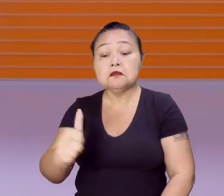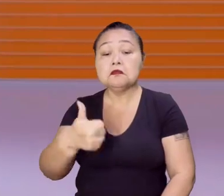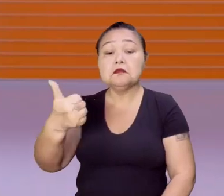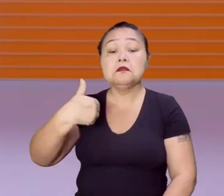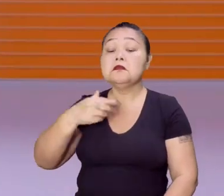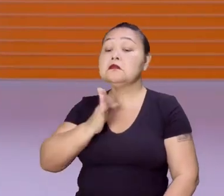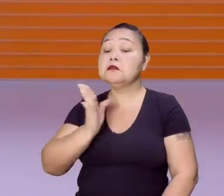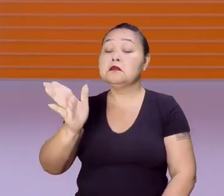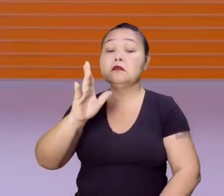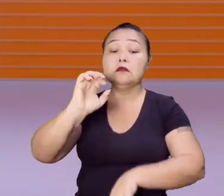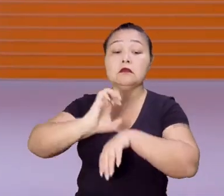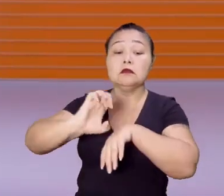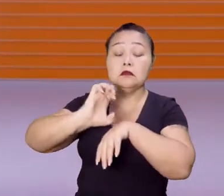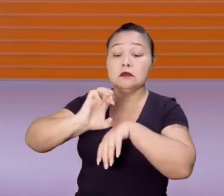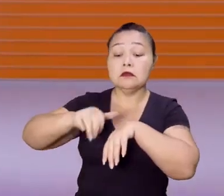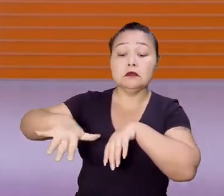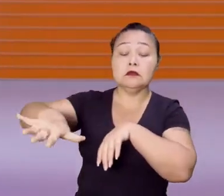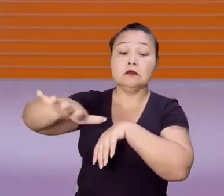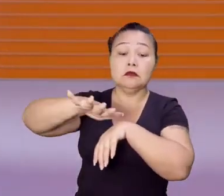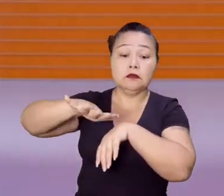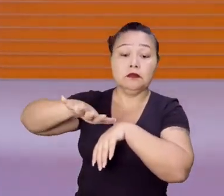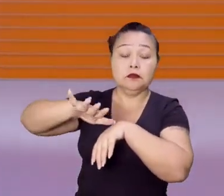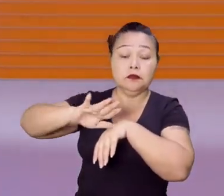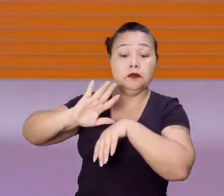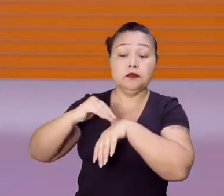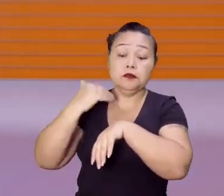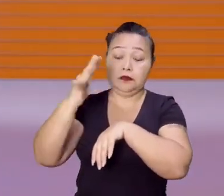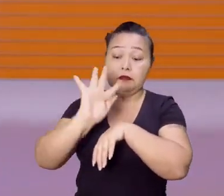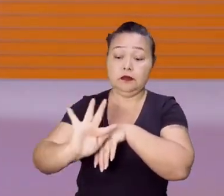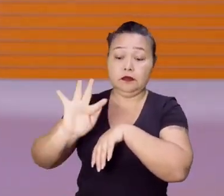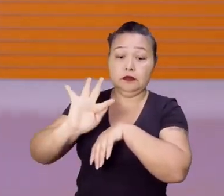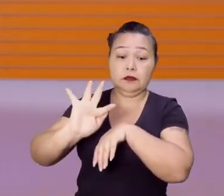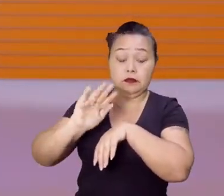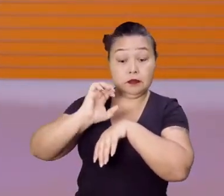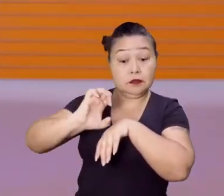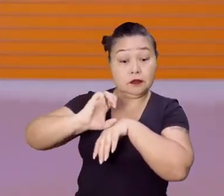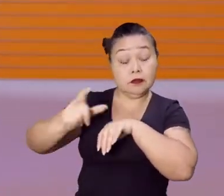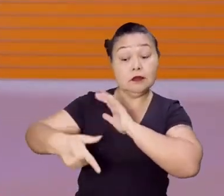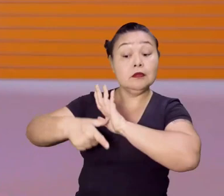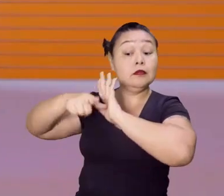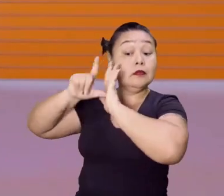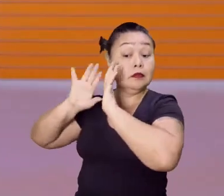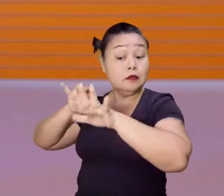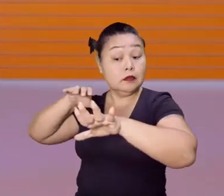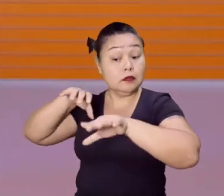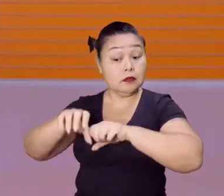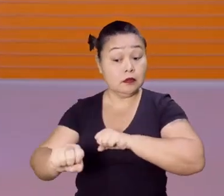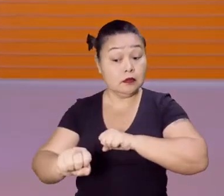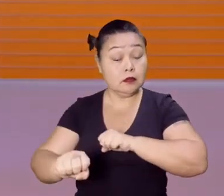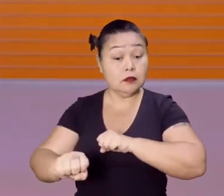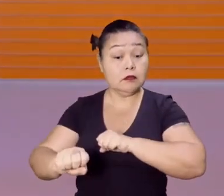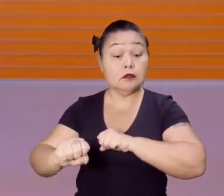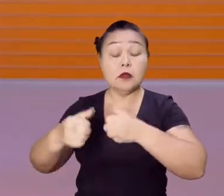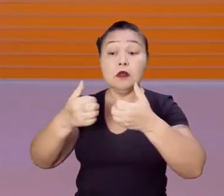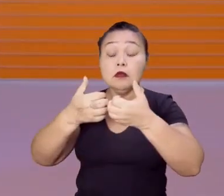atuar como estagiária da minha área, né? No curso superior, ainda antes de me formar. Isso me abriu um leque de